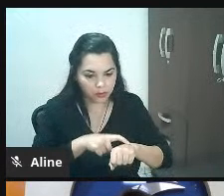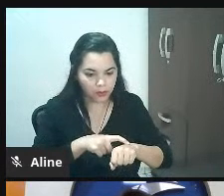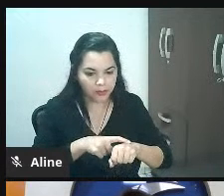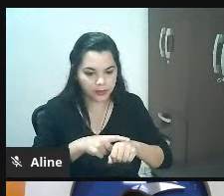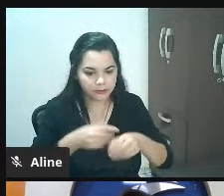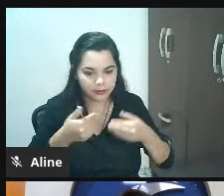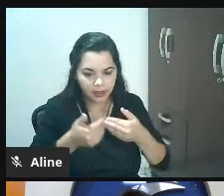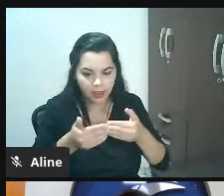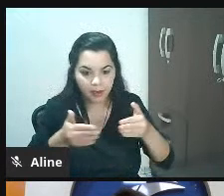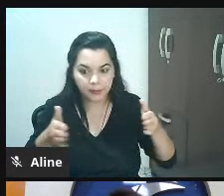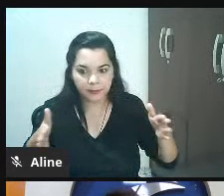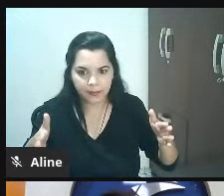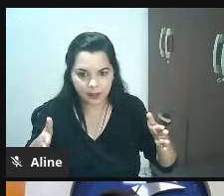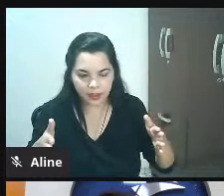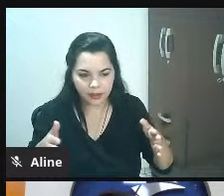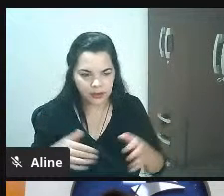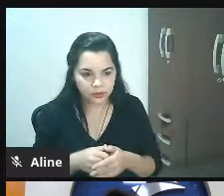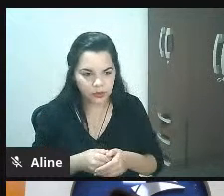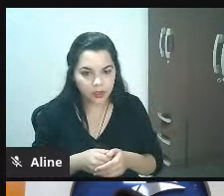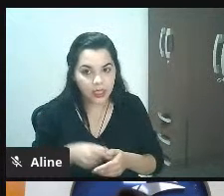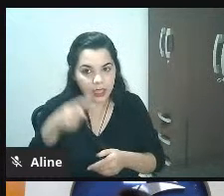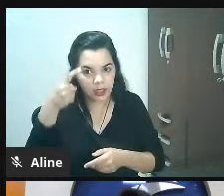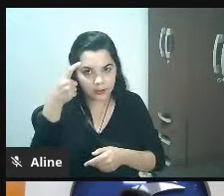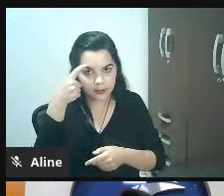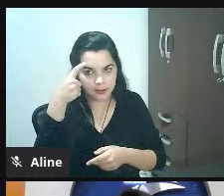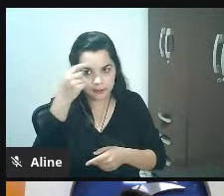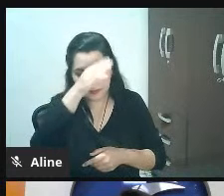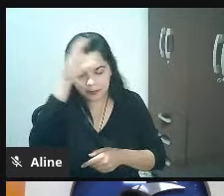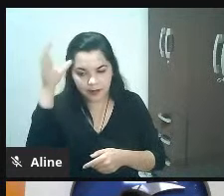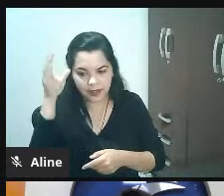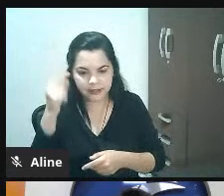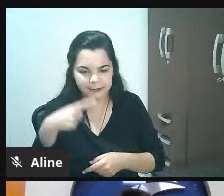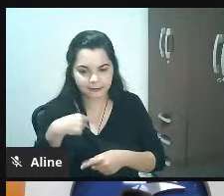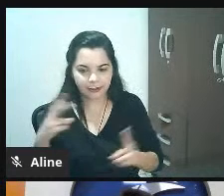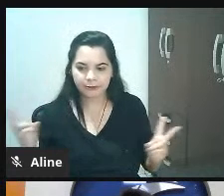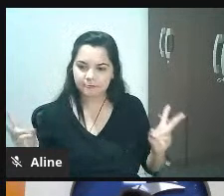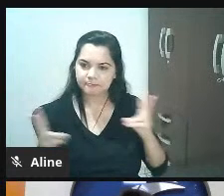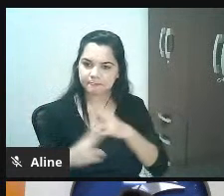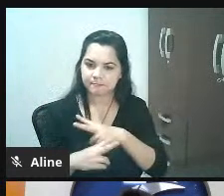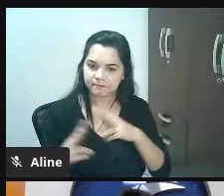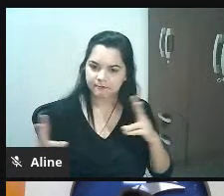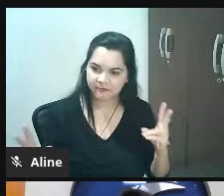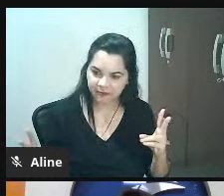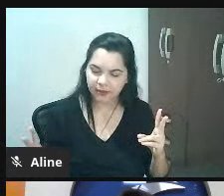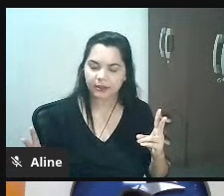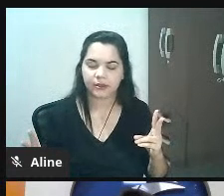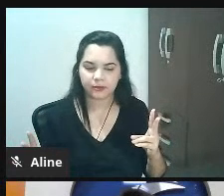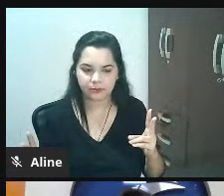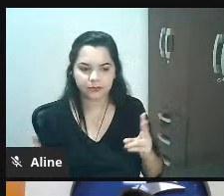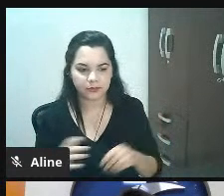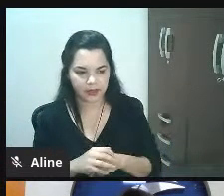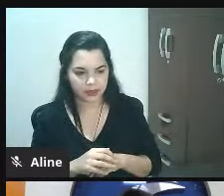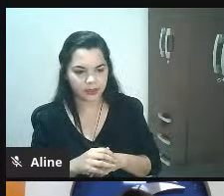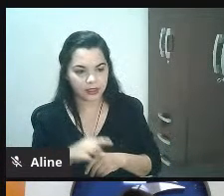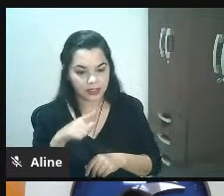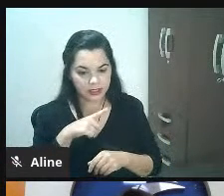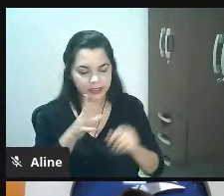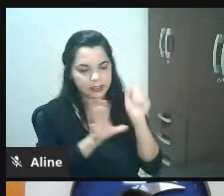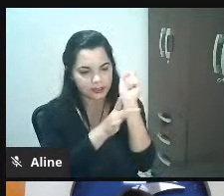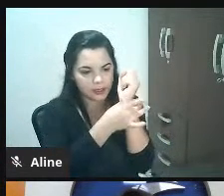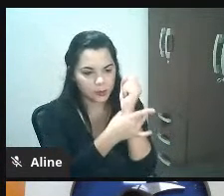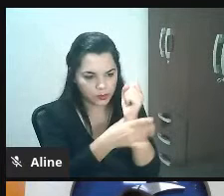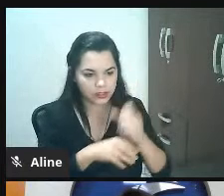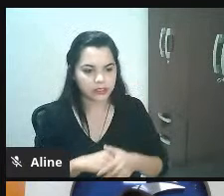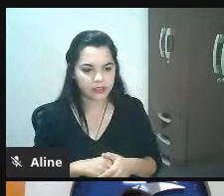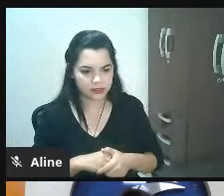na cabeça dele eu tô mais seguro porque ventila sei lá quanto menos enclausurado mais seguro então a possibilidade que a gente